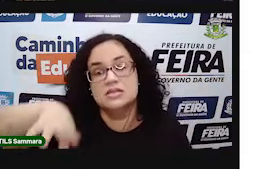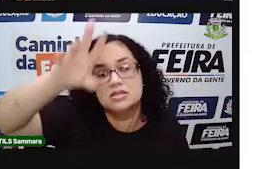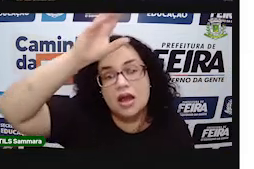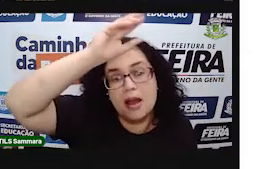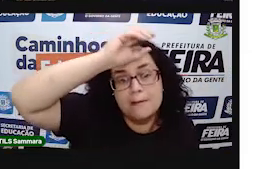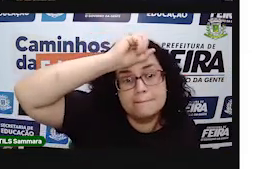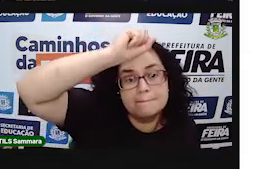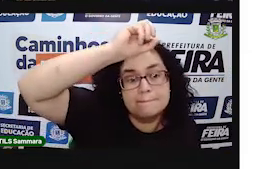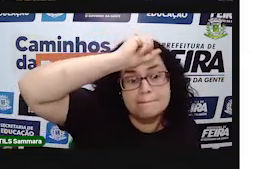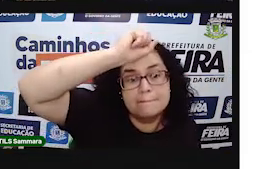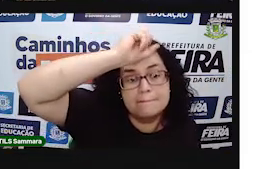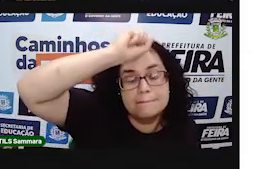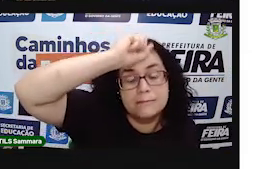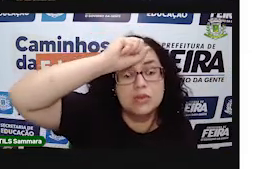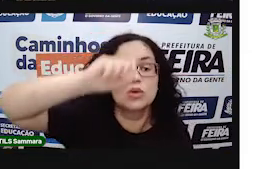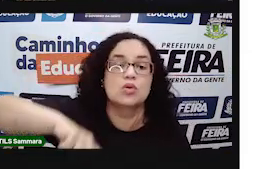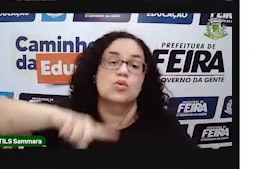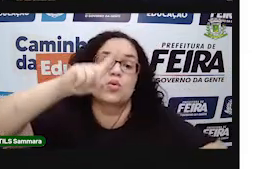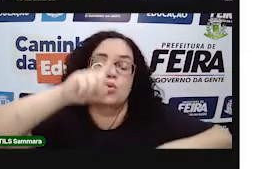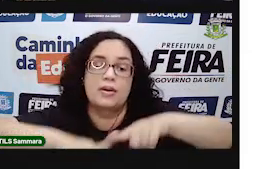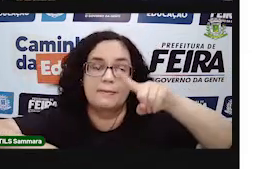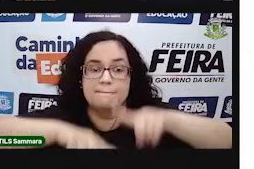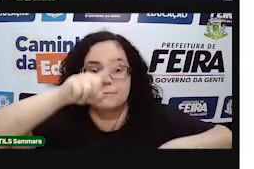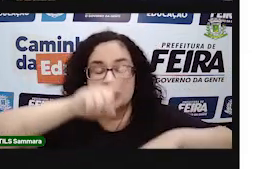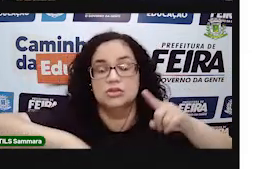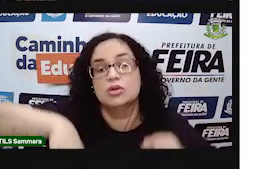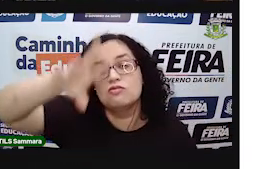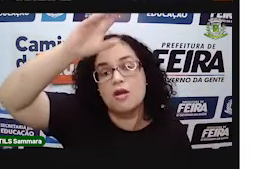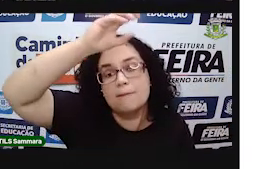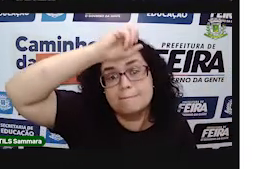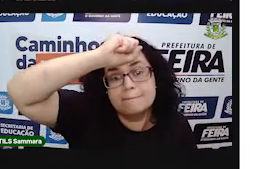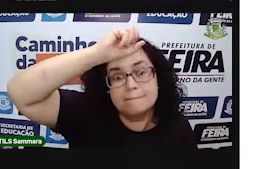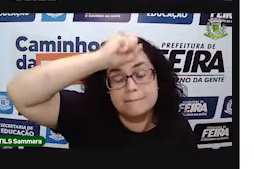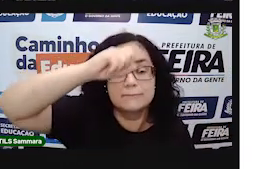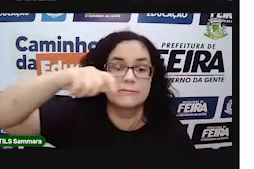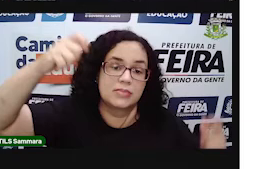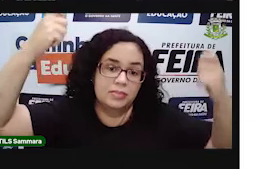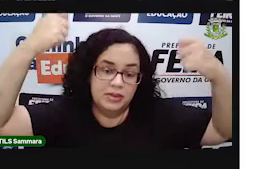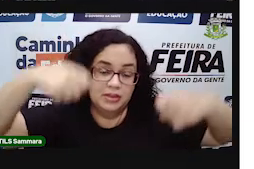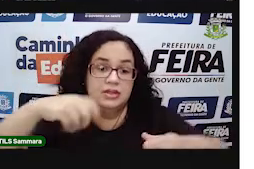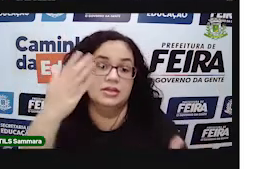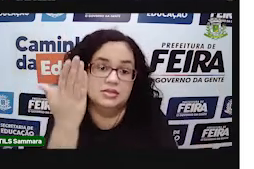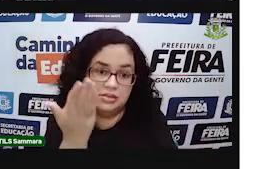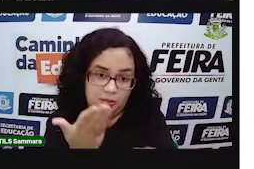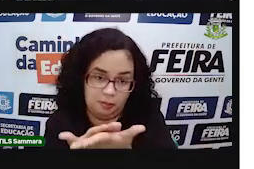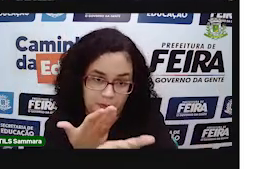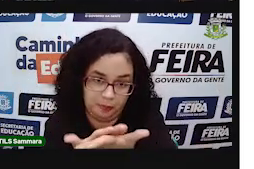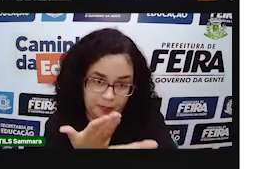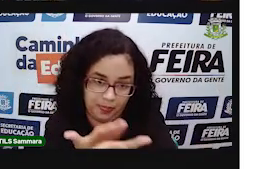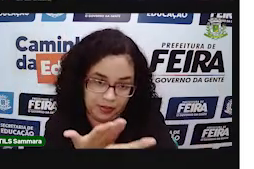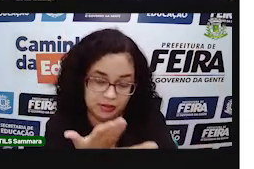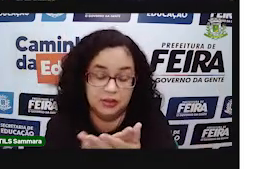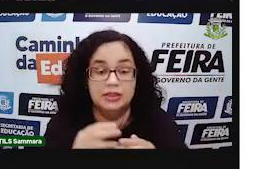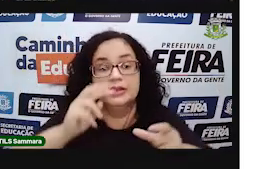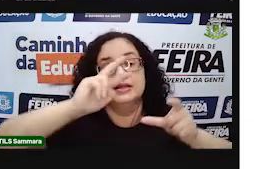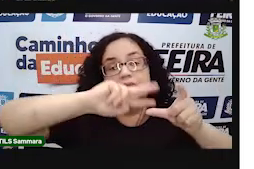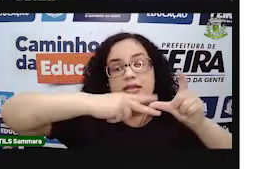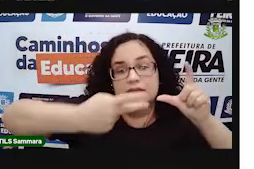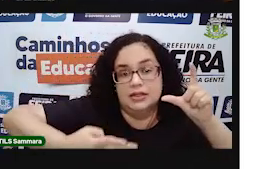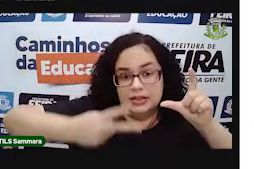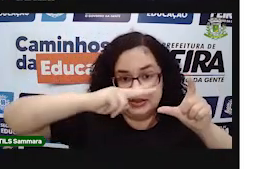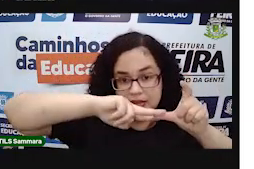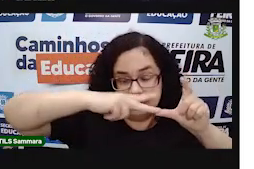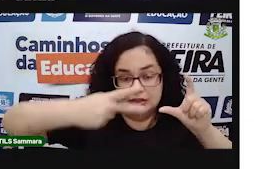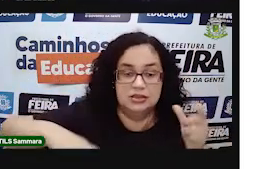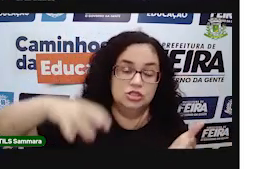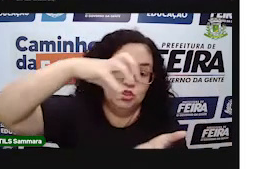aprender nessa aula. É o nosso objetivo de aprendizagem. O que é que nós precisamos aprender nessa aula é classificar